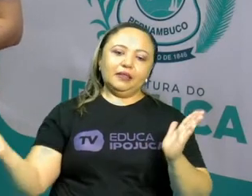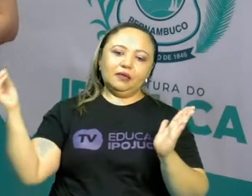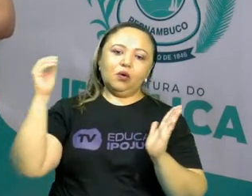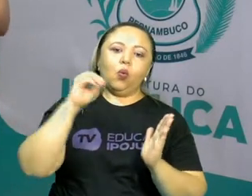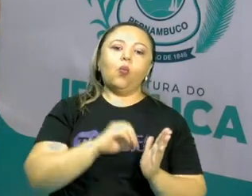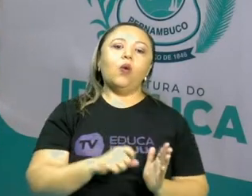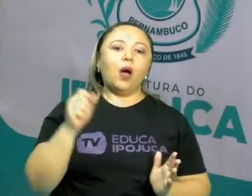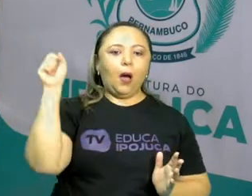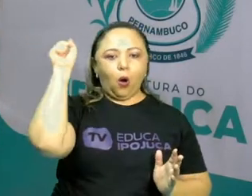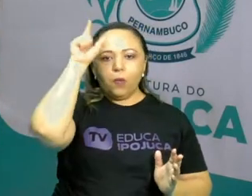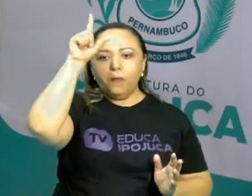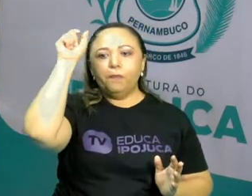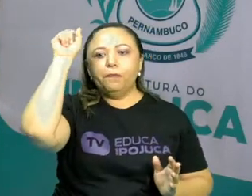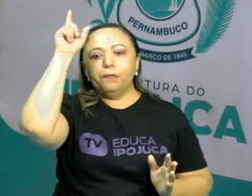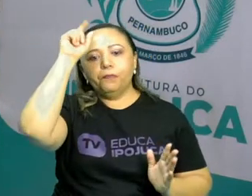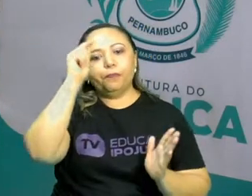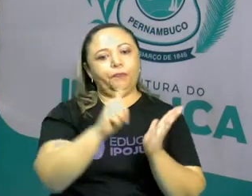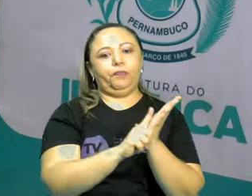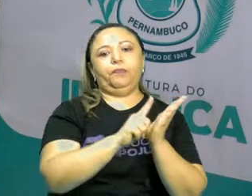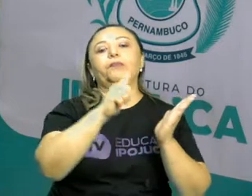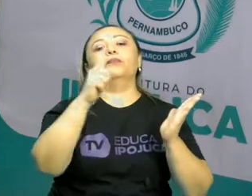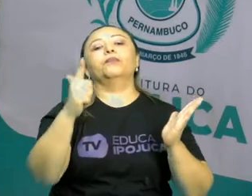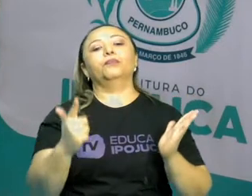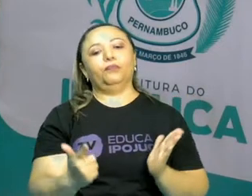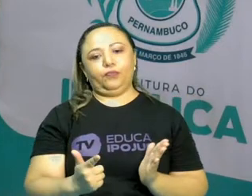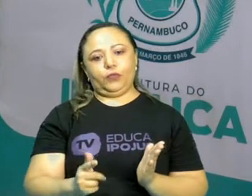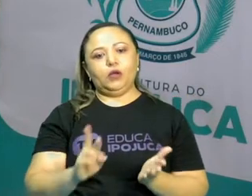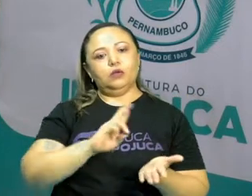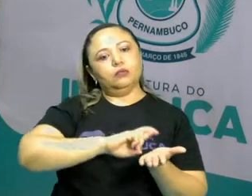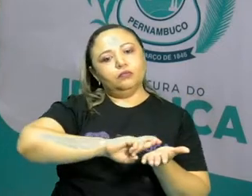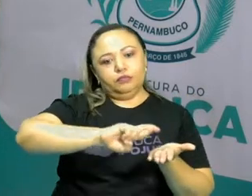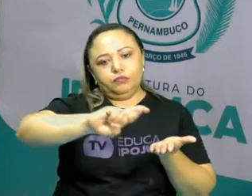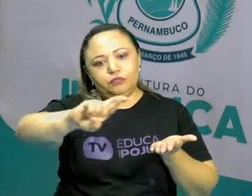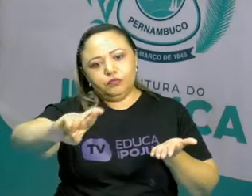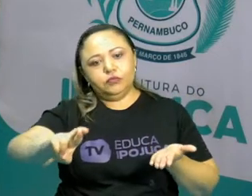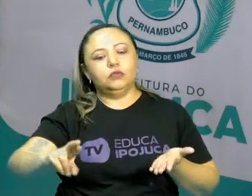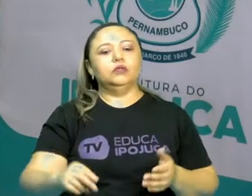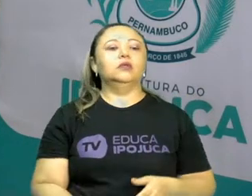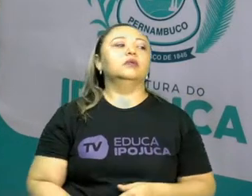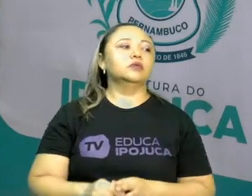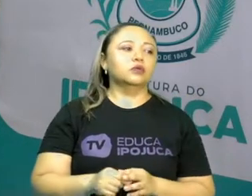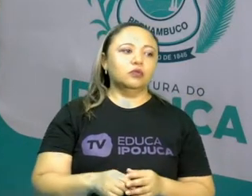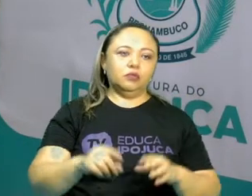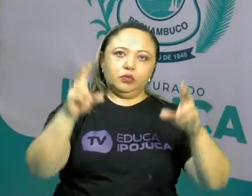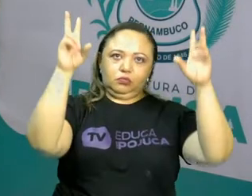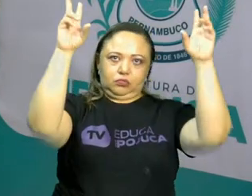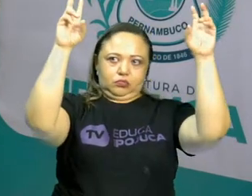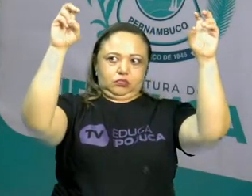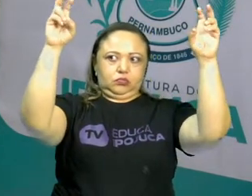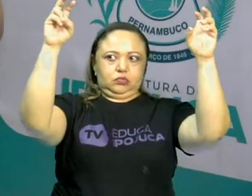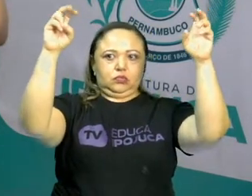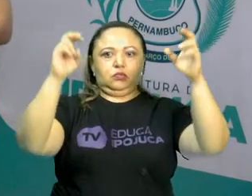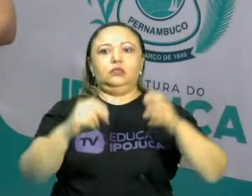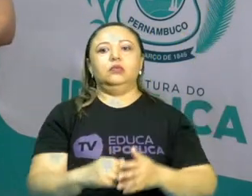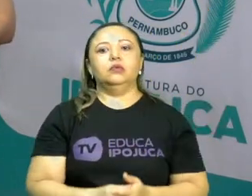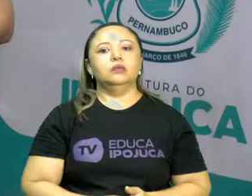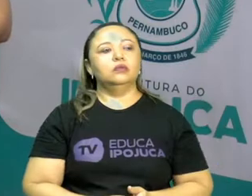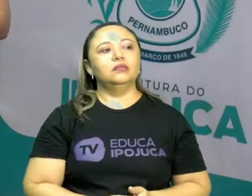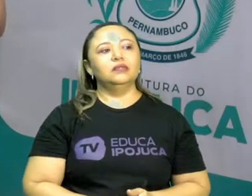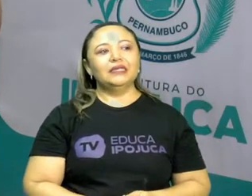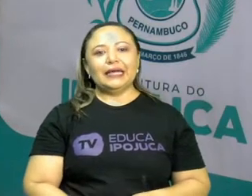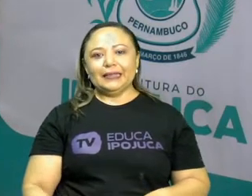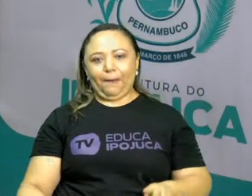opinião daquele jornal, daquela revista sobre um determinado assunto. Ou seja, prender os